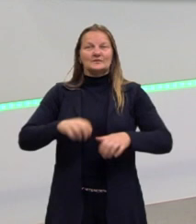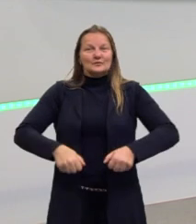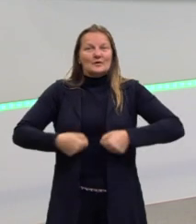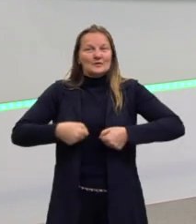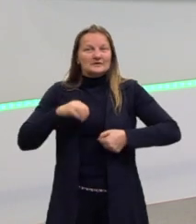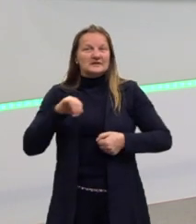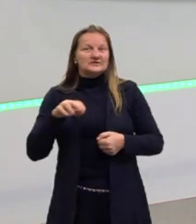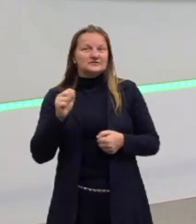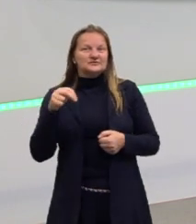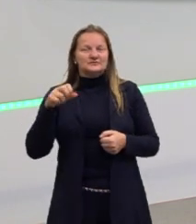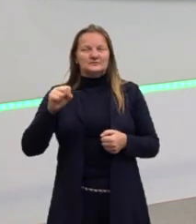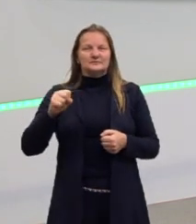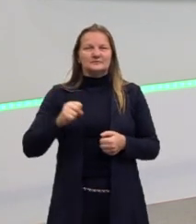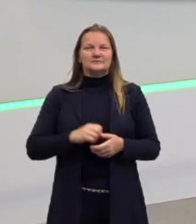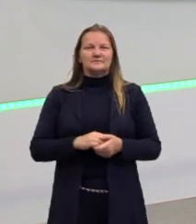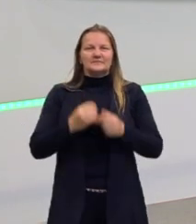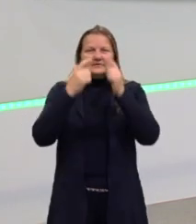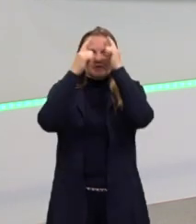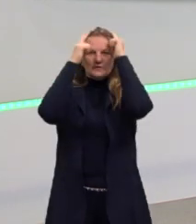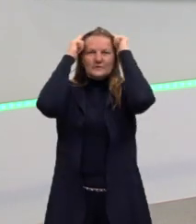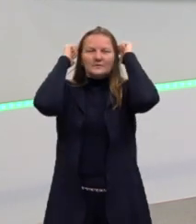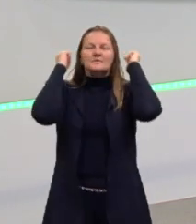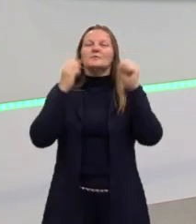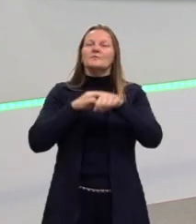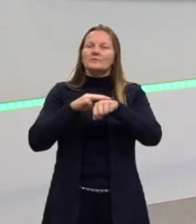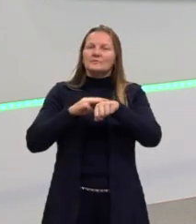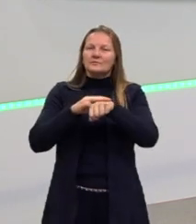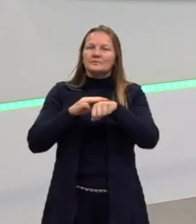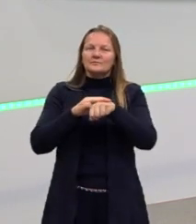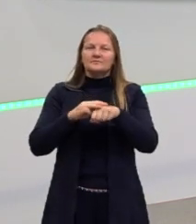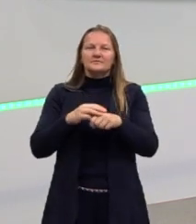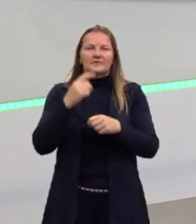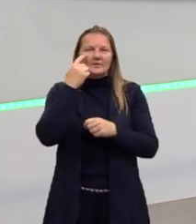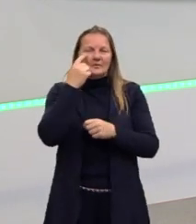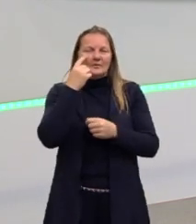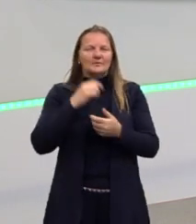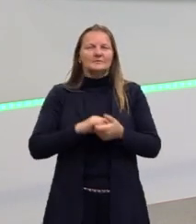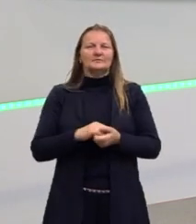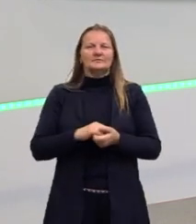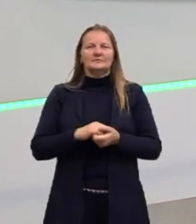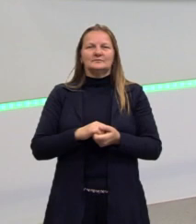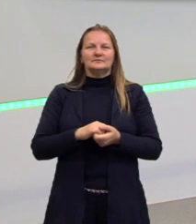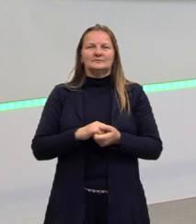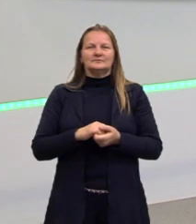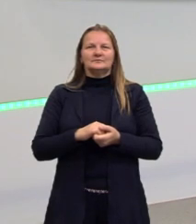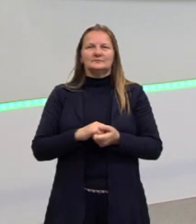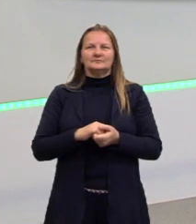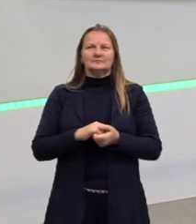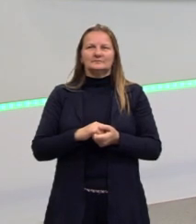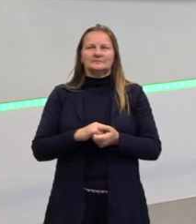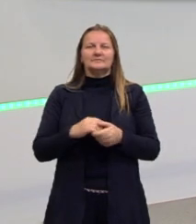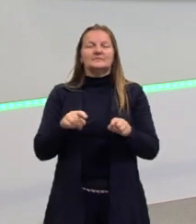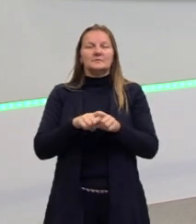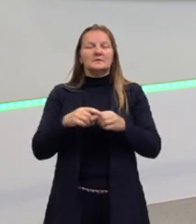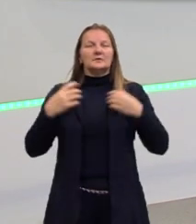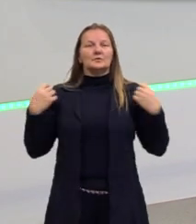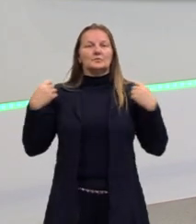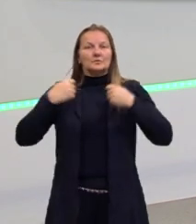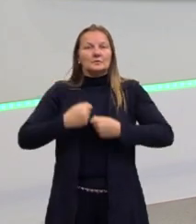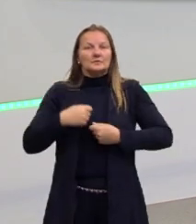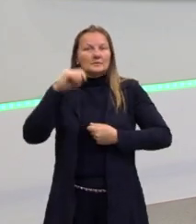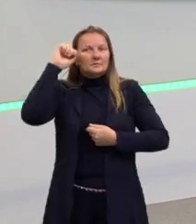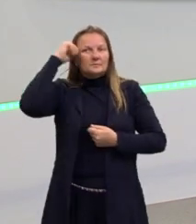jeans, eu tenho cabelo castanho, olhos castanhos, visto também um casaco